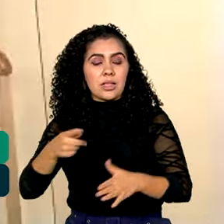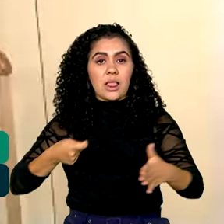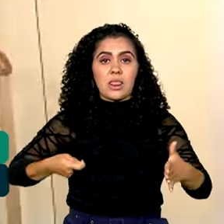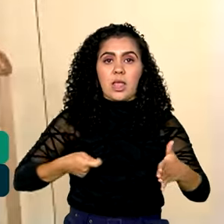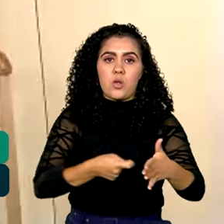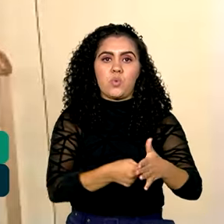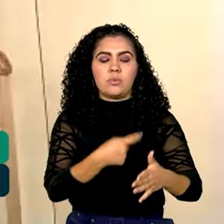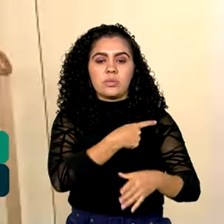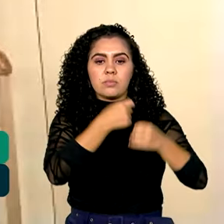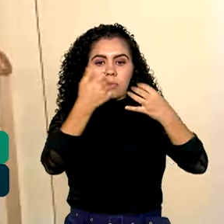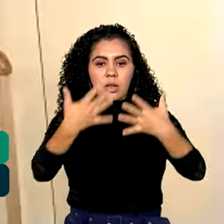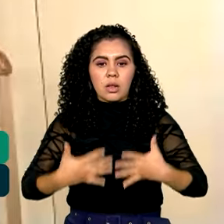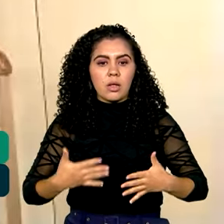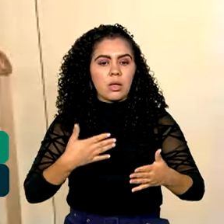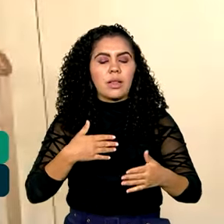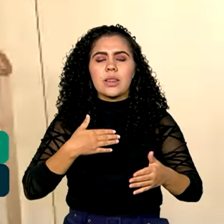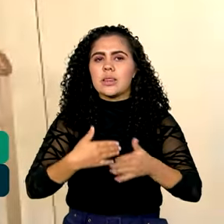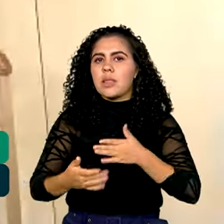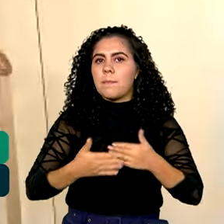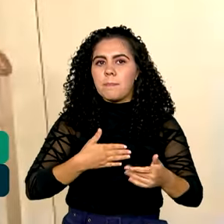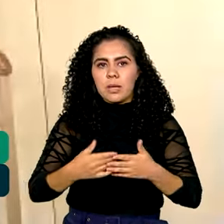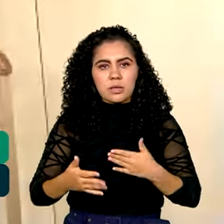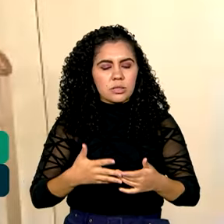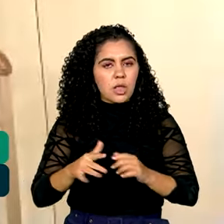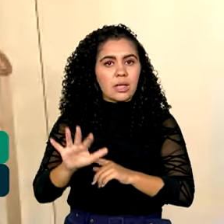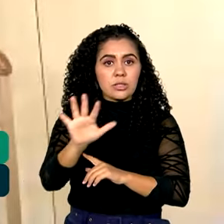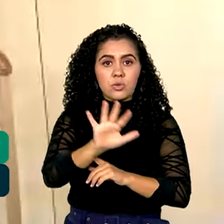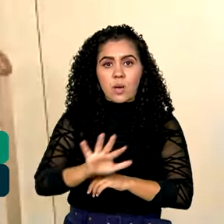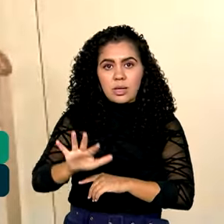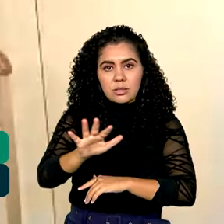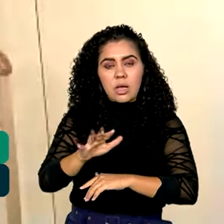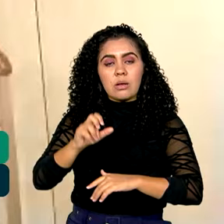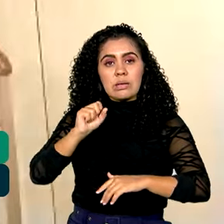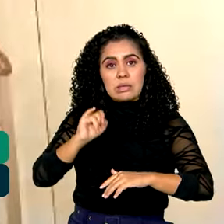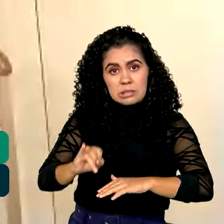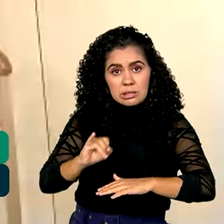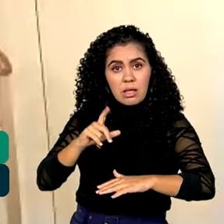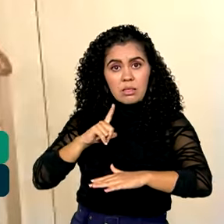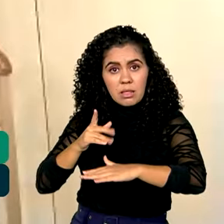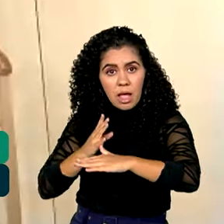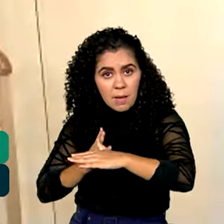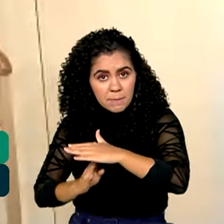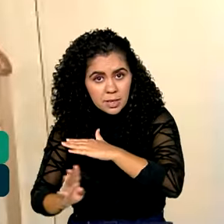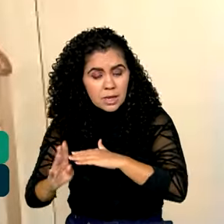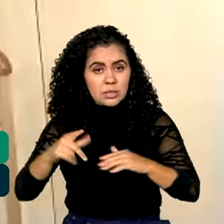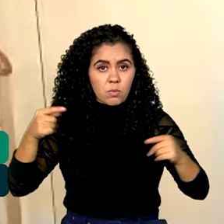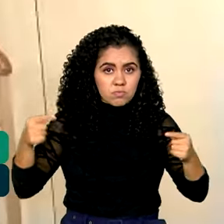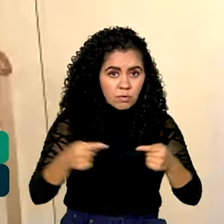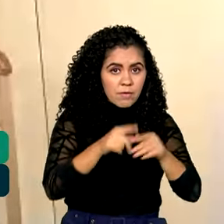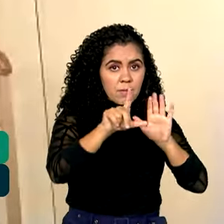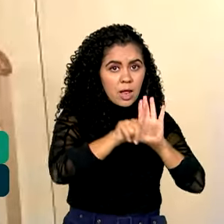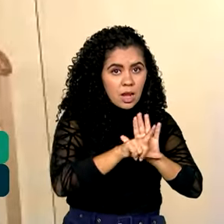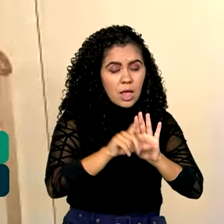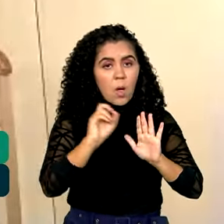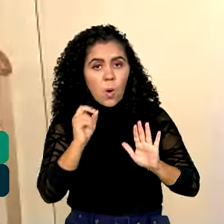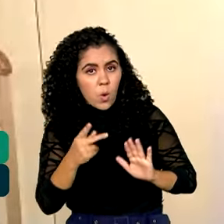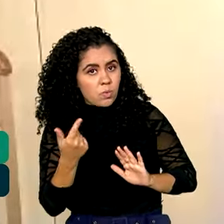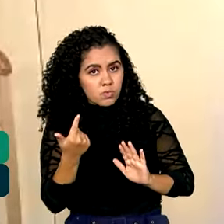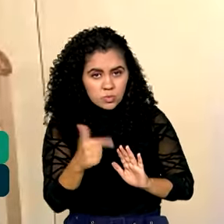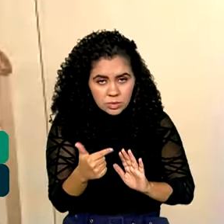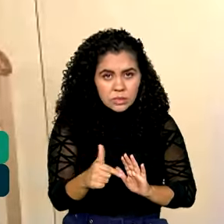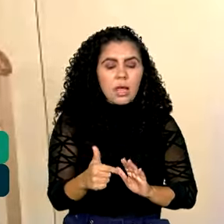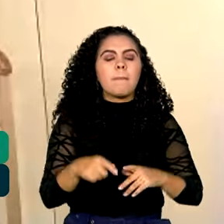violência no exterior, independente da situação migratória, se está legal, se está ilegal, pode e deve sim